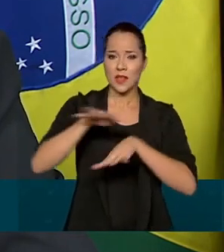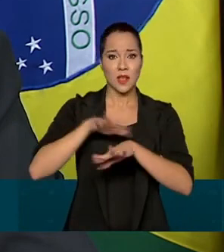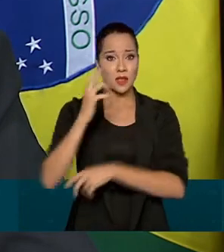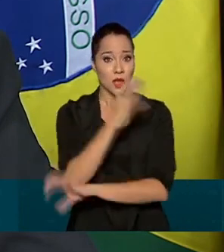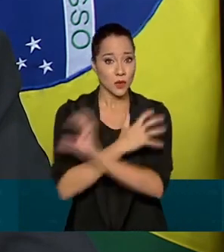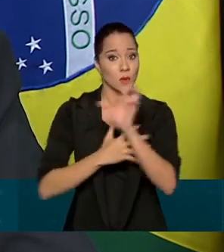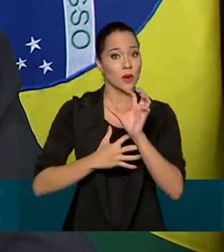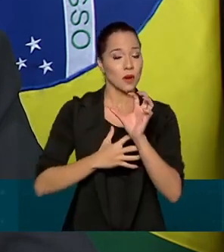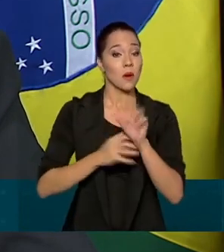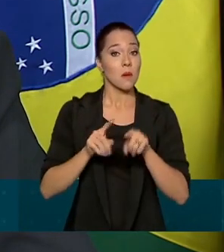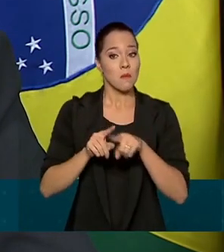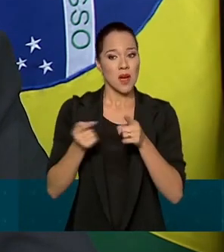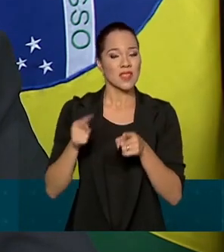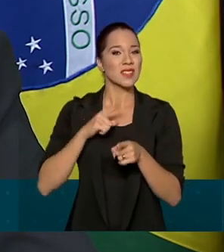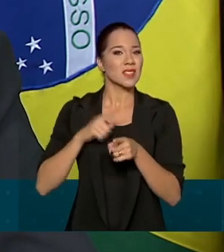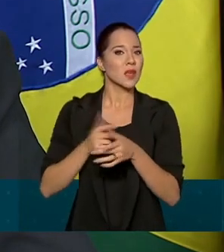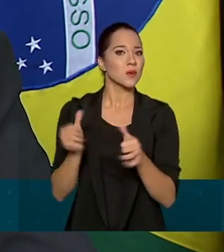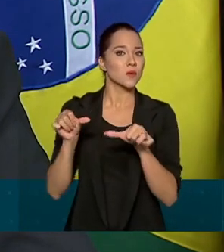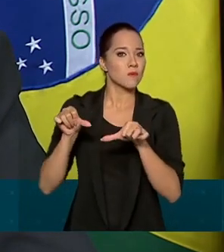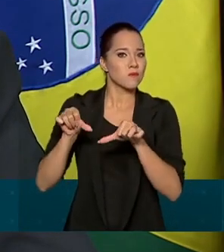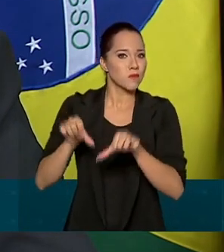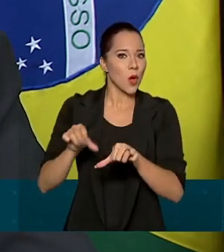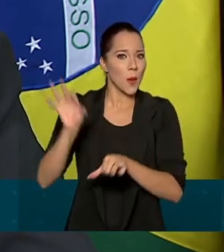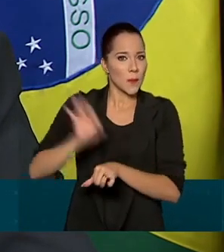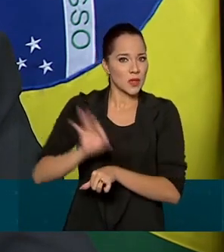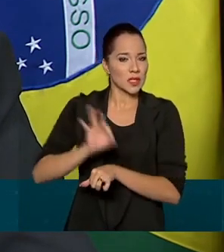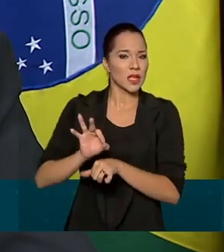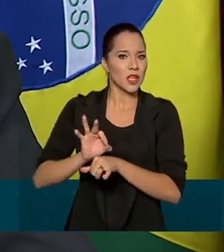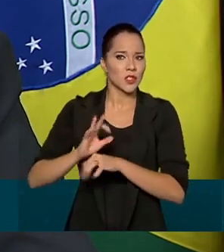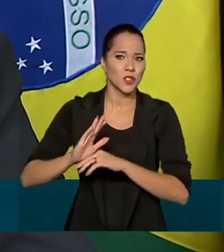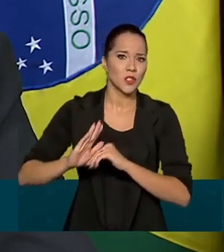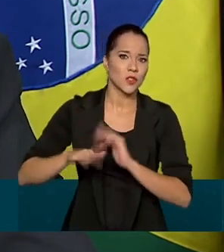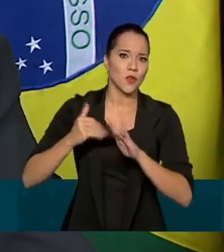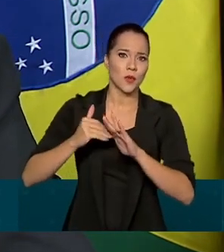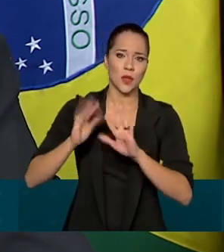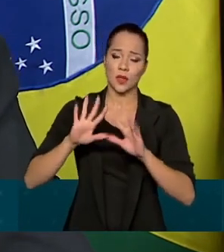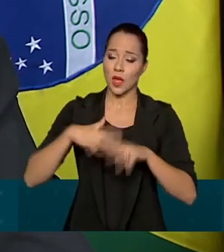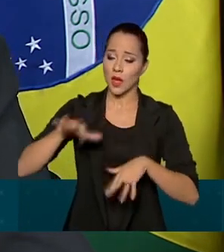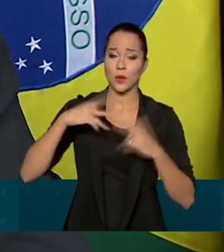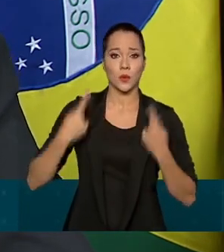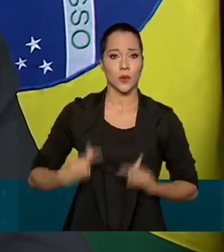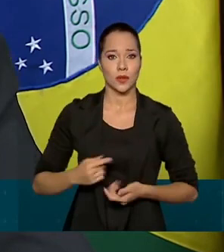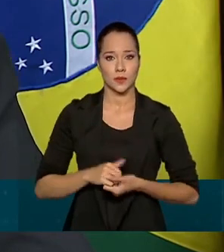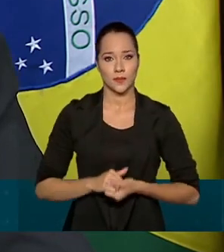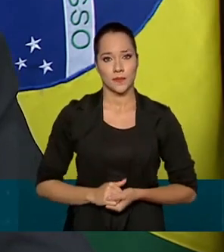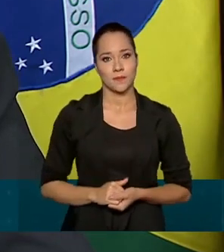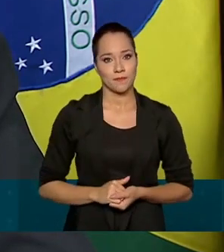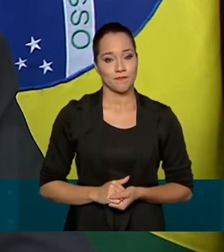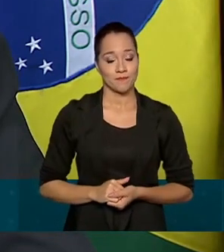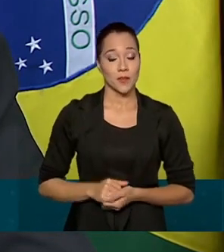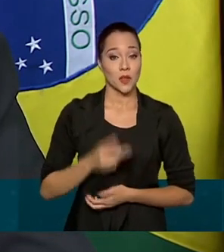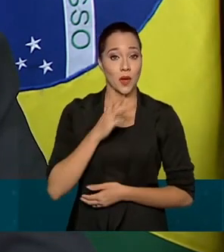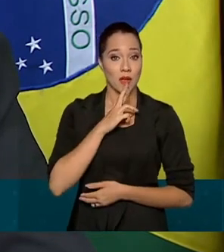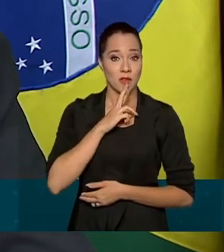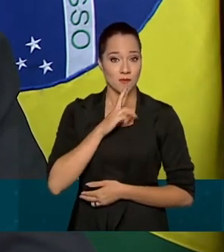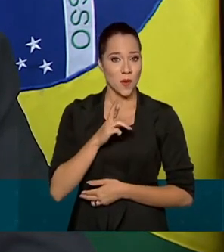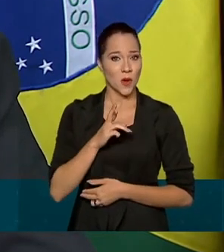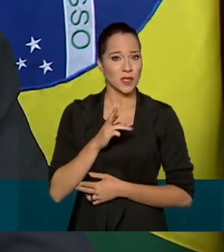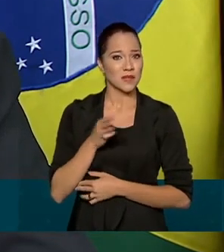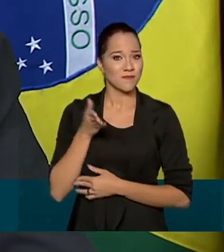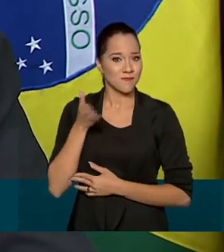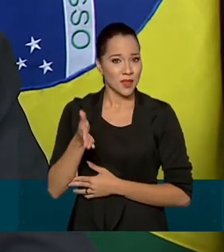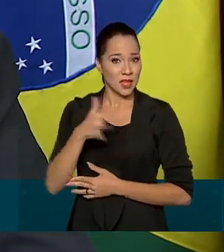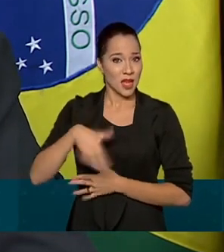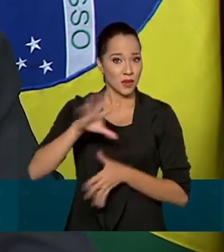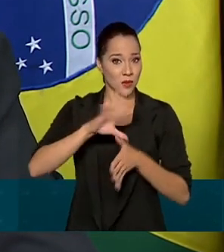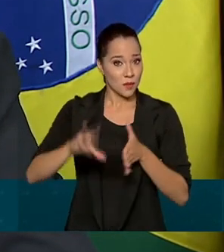mas que apresenta os piores índices de desenvolvimento urbano. A solução desse paradoxo